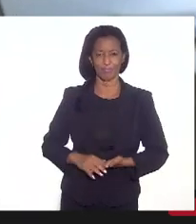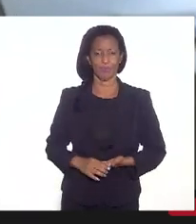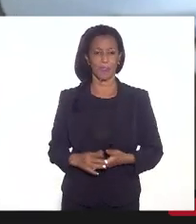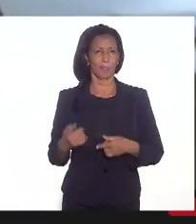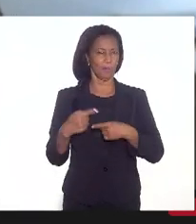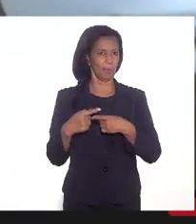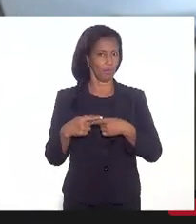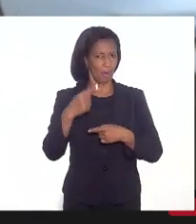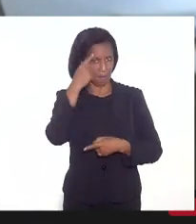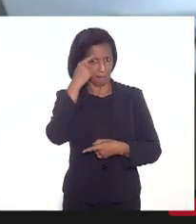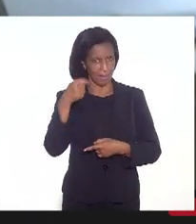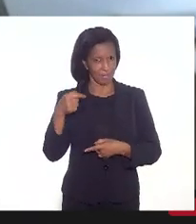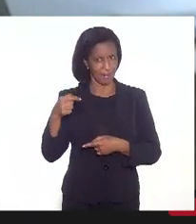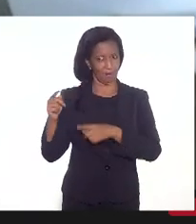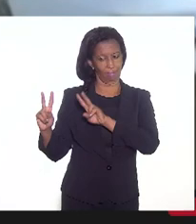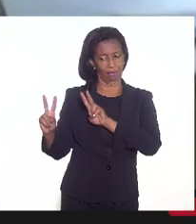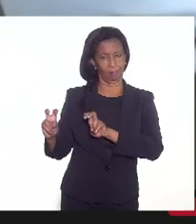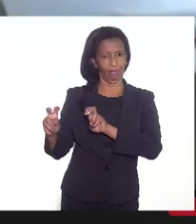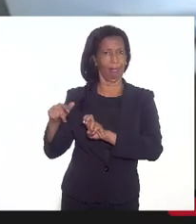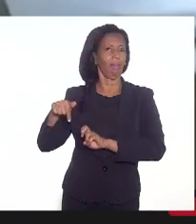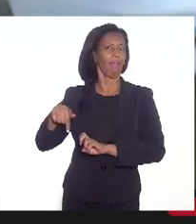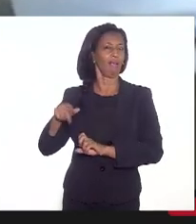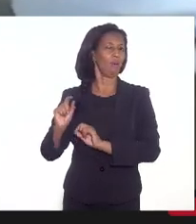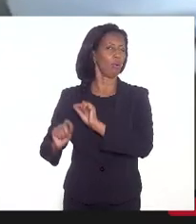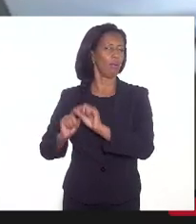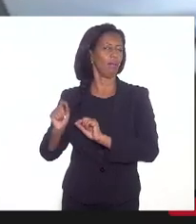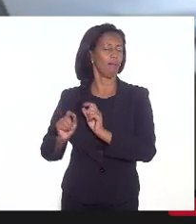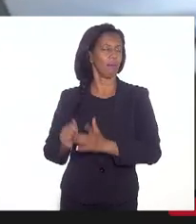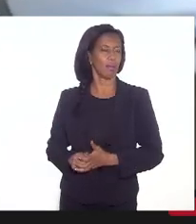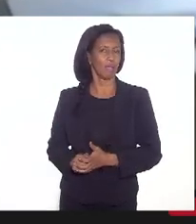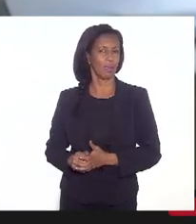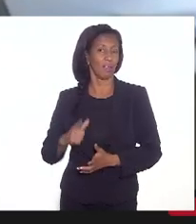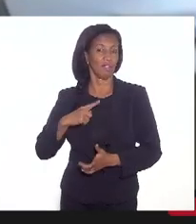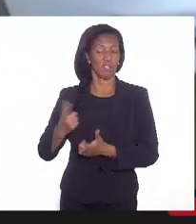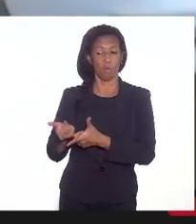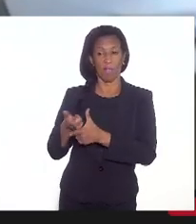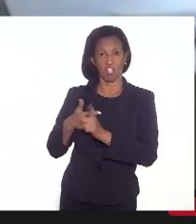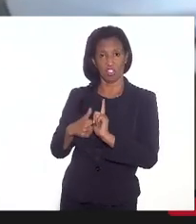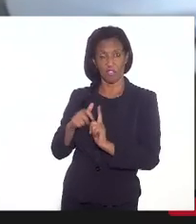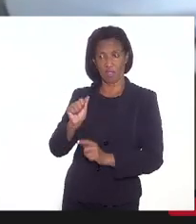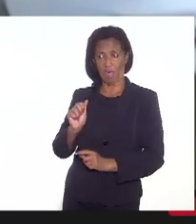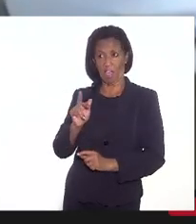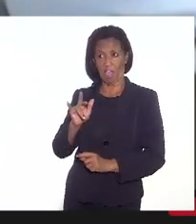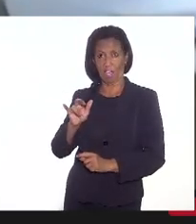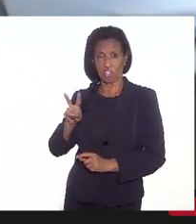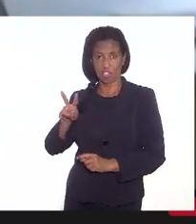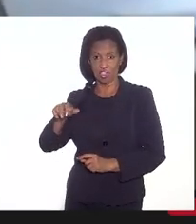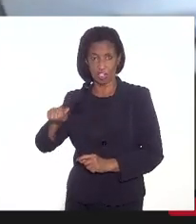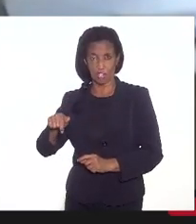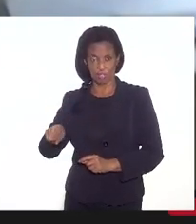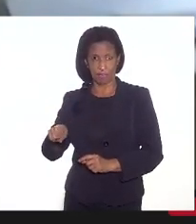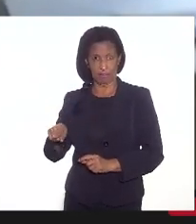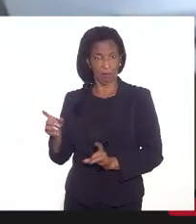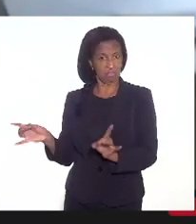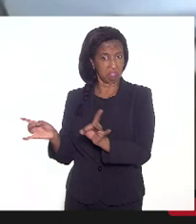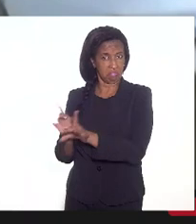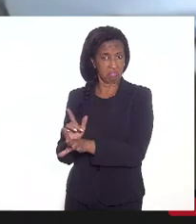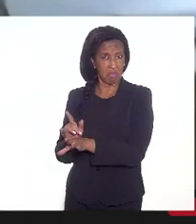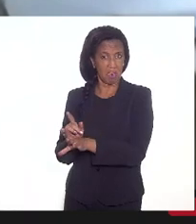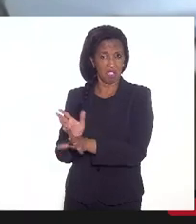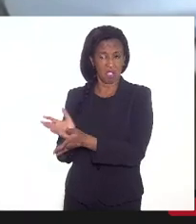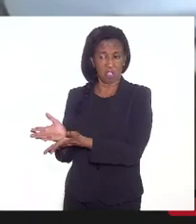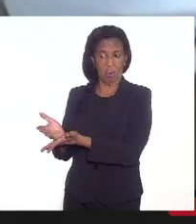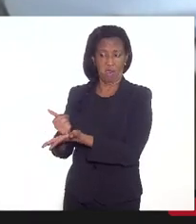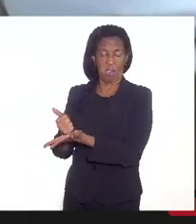porque pensar na caixinha é você ter uma dívida ativa fictícia e só